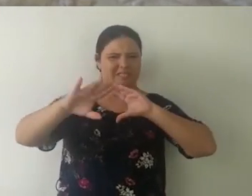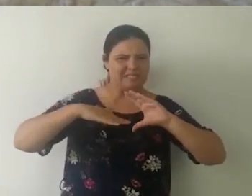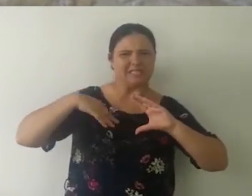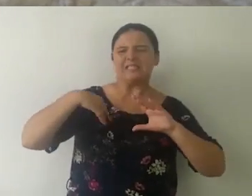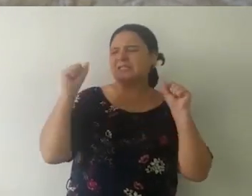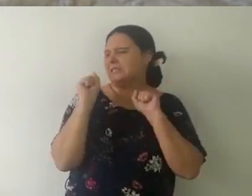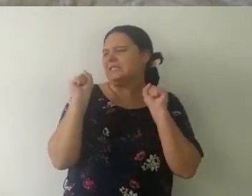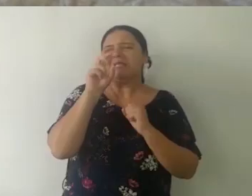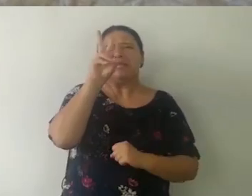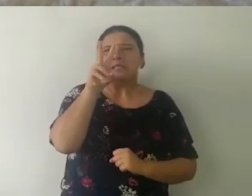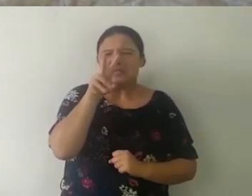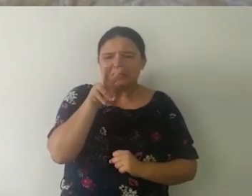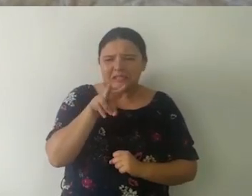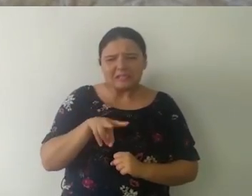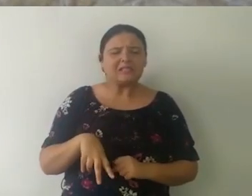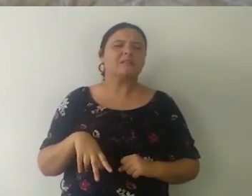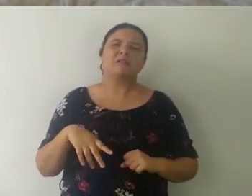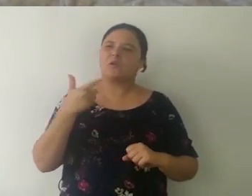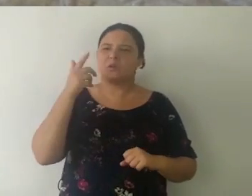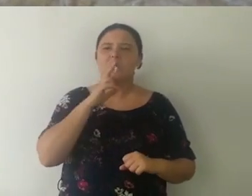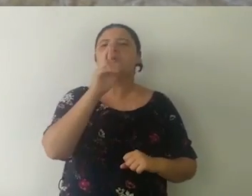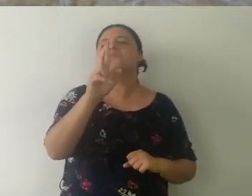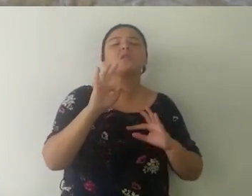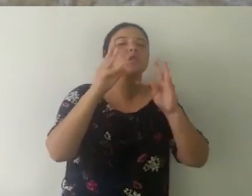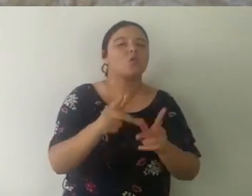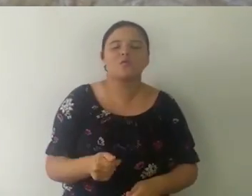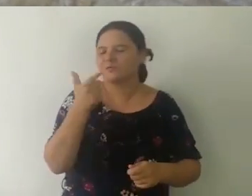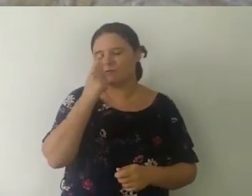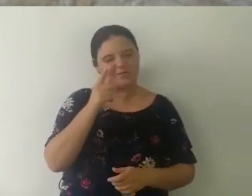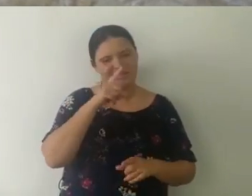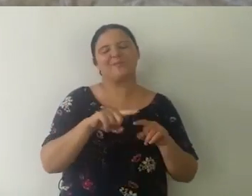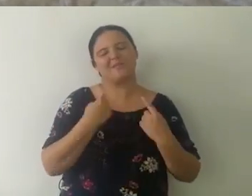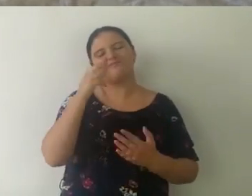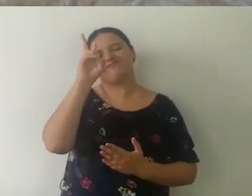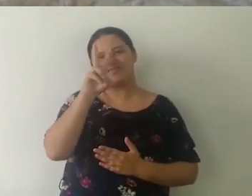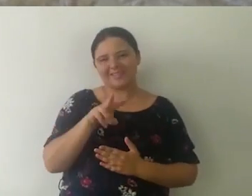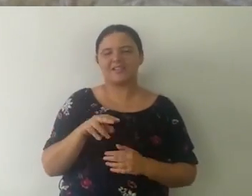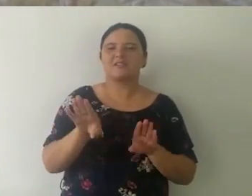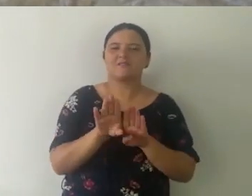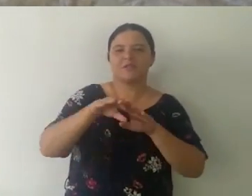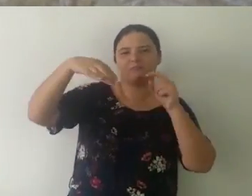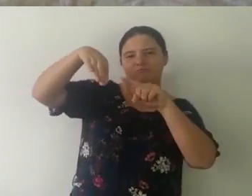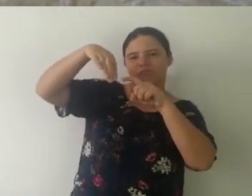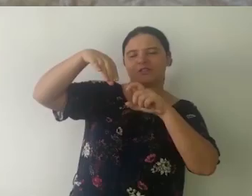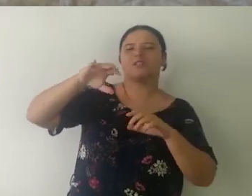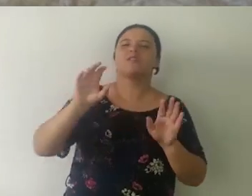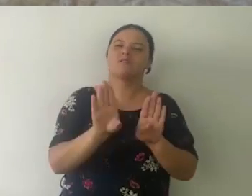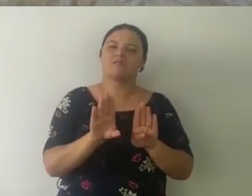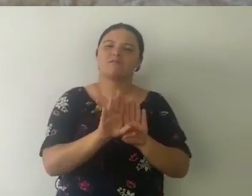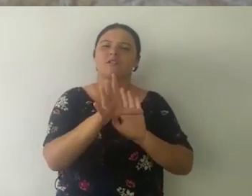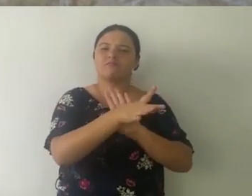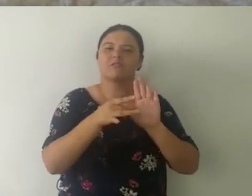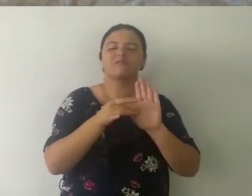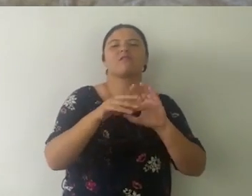Pelas mensagens que vocês mandam. Eu adoro. Eu leio. Não consigo responder todas, mas eu leio. E ativem o